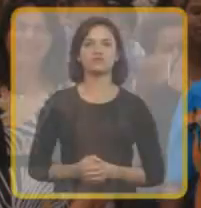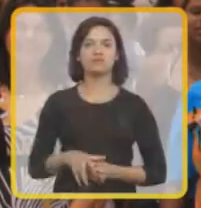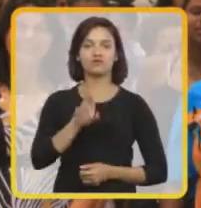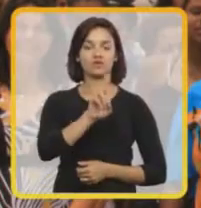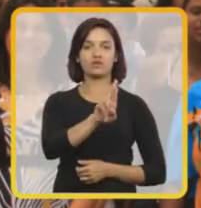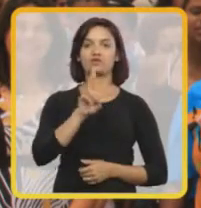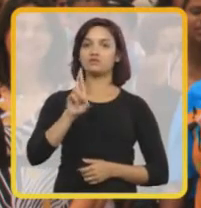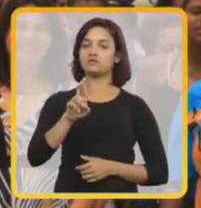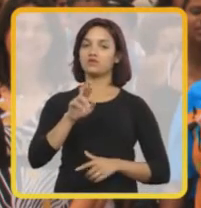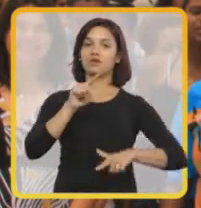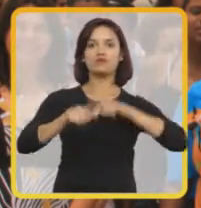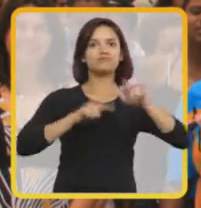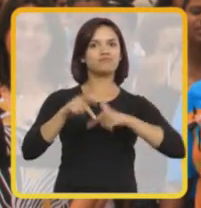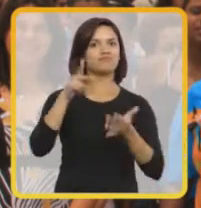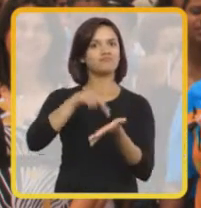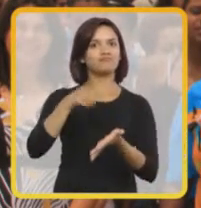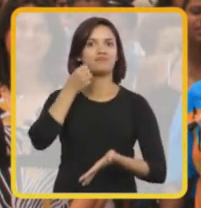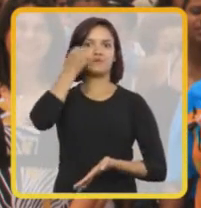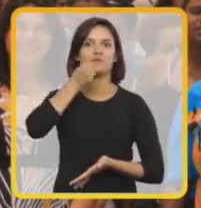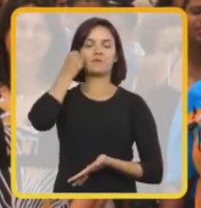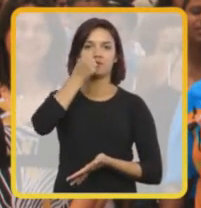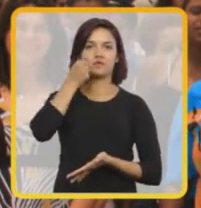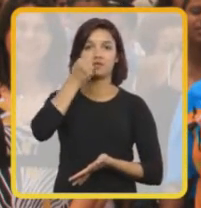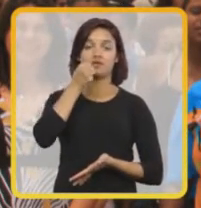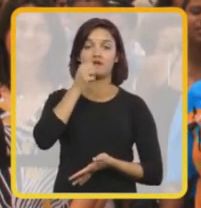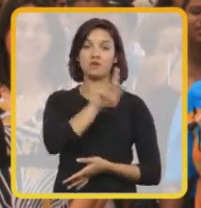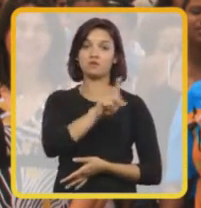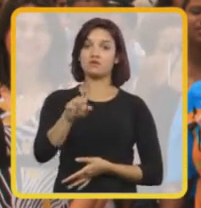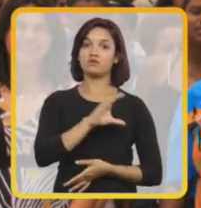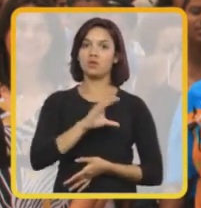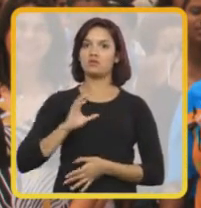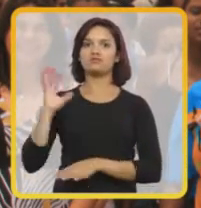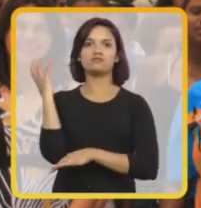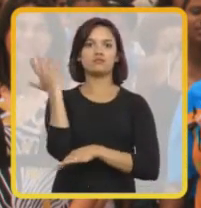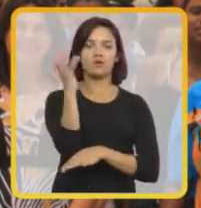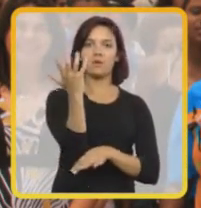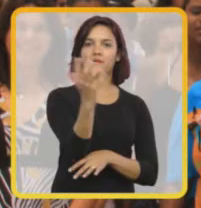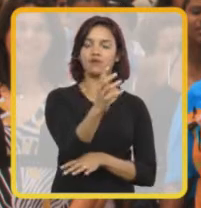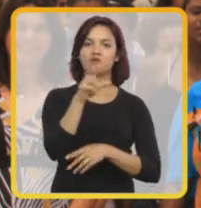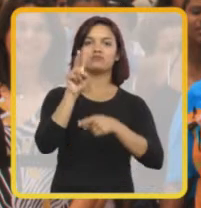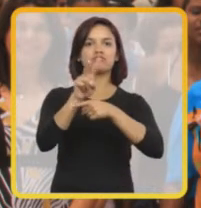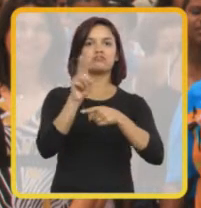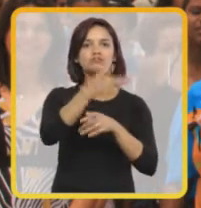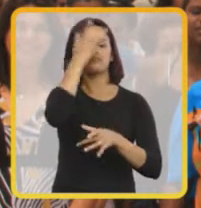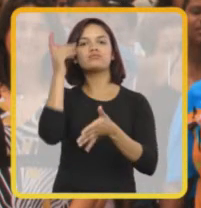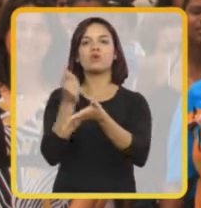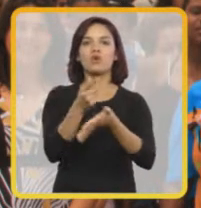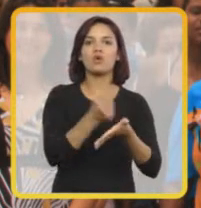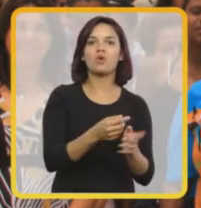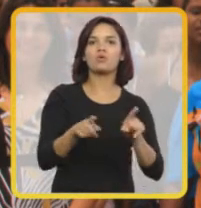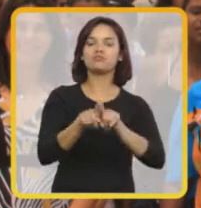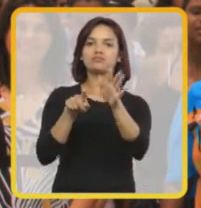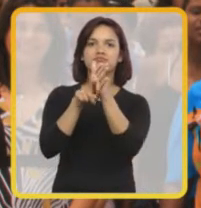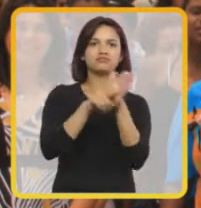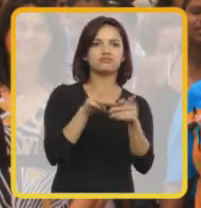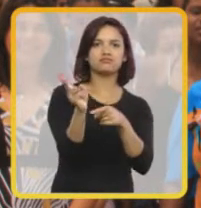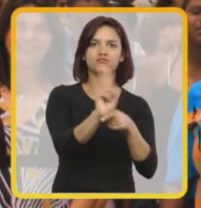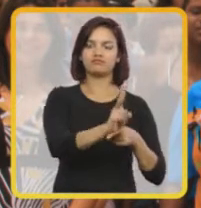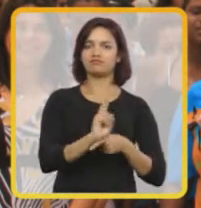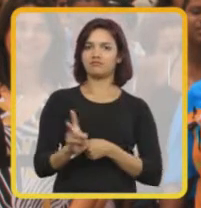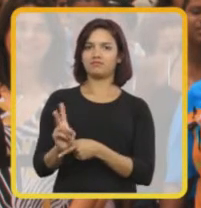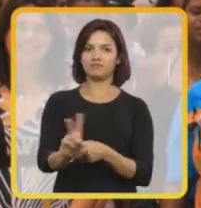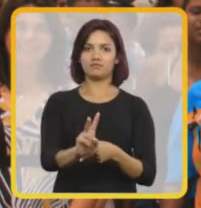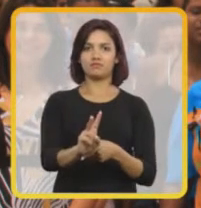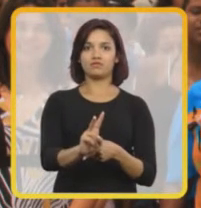Rodrigo Hollenberg está trabalhando muito no Senado. É presidente da Comissão de Meio Ambiente, Defesa do Consumidor e